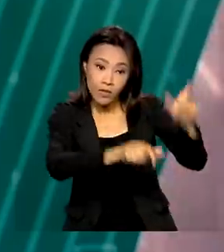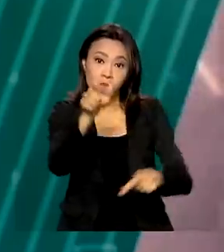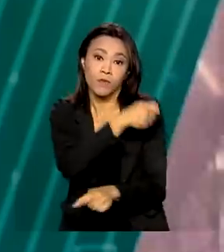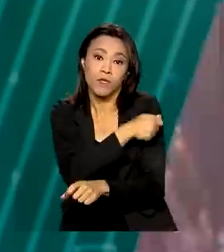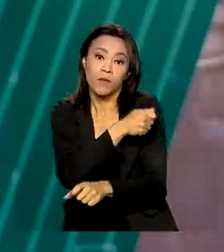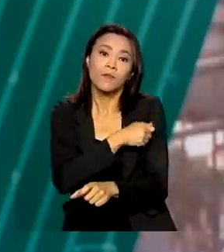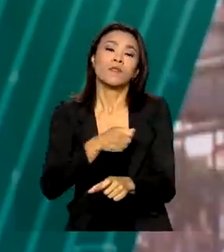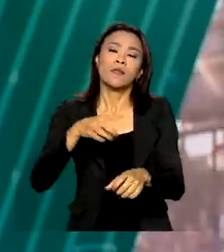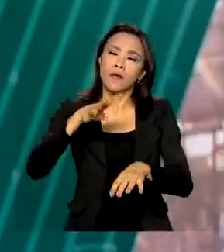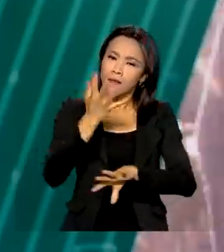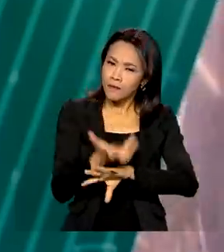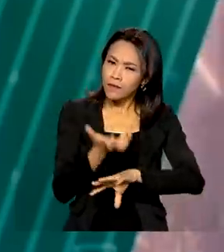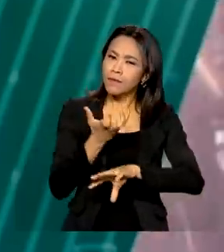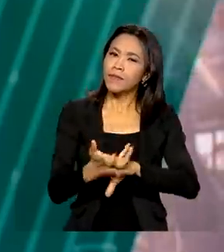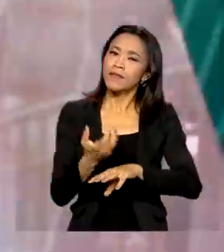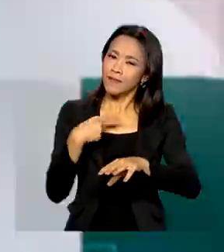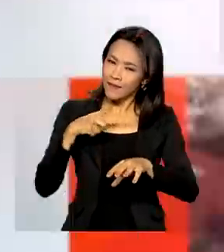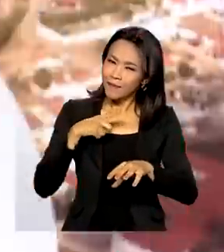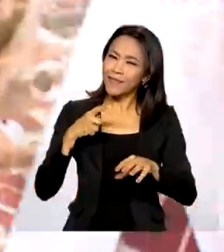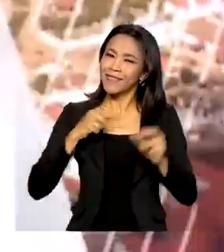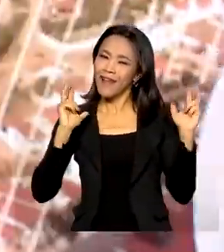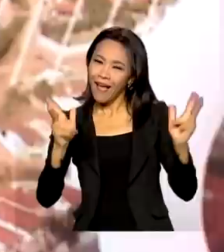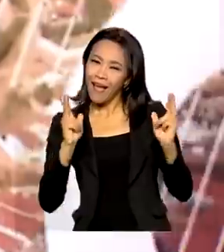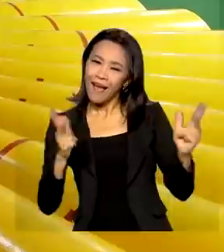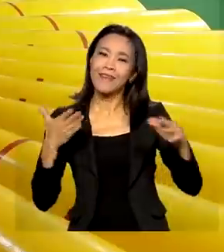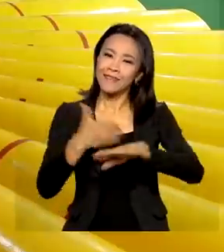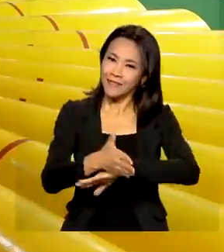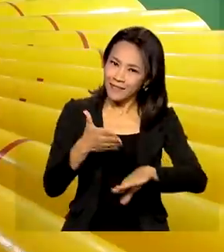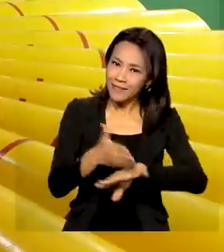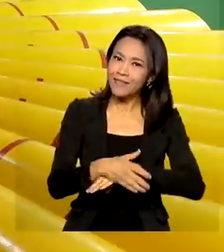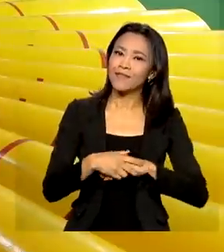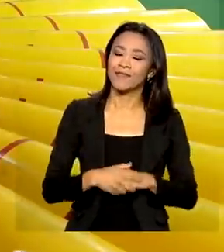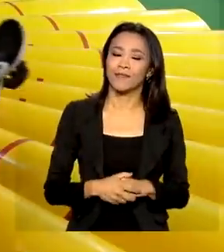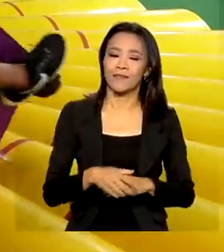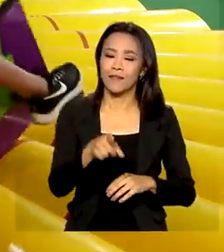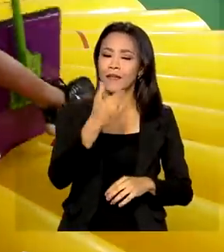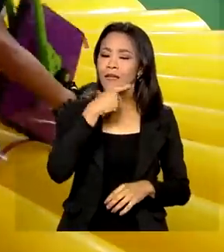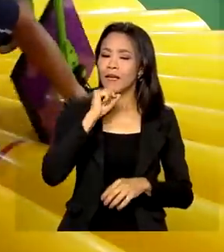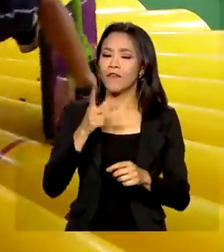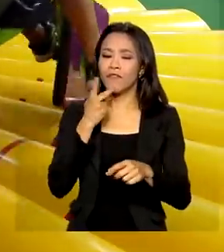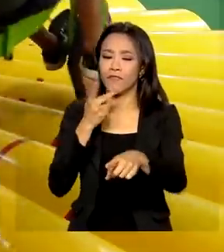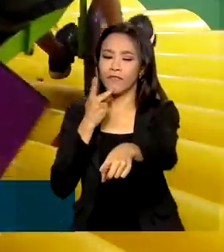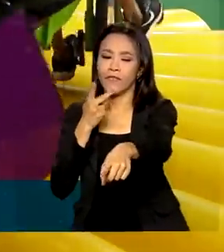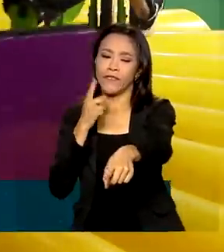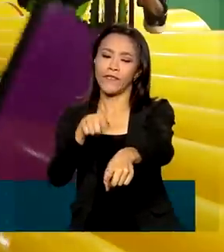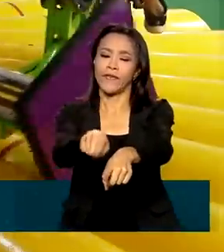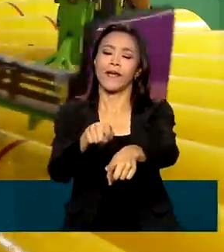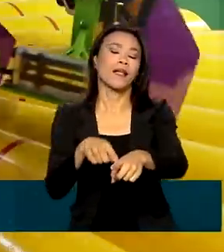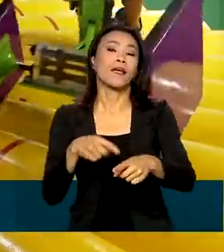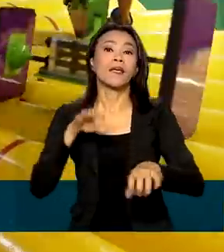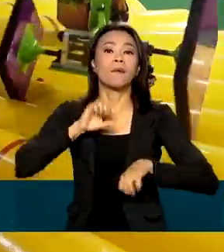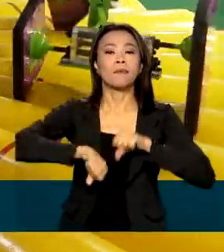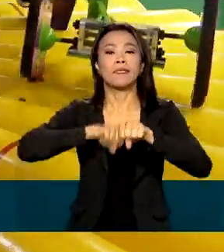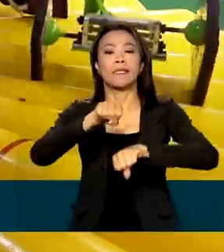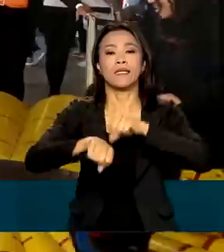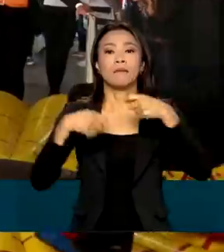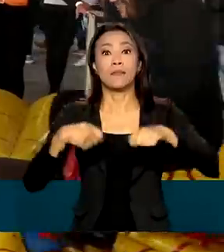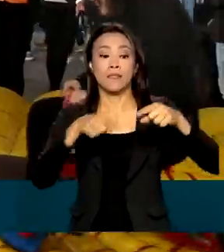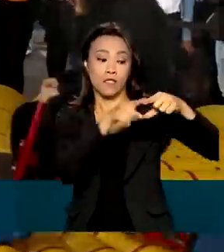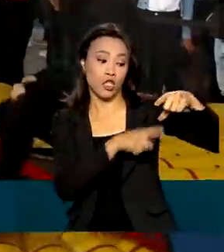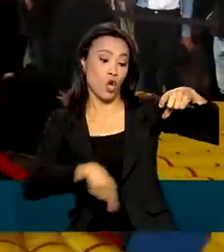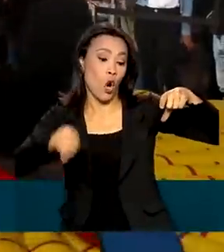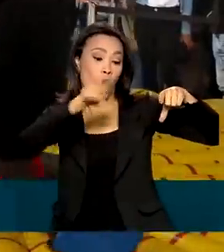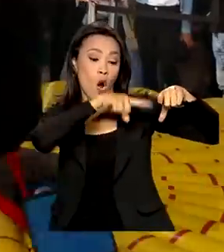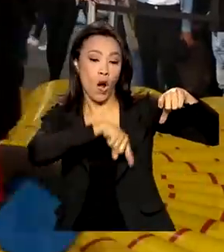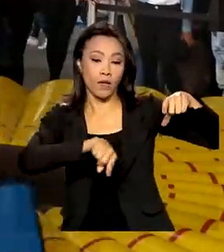pode ser mais acessível e divertida. Quem disse que uma bicicleta precisa de rodas para se movimentar? Eles